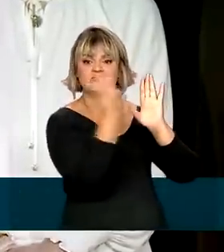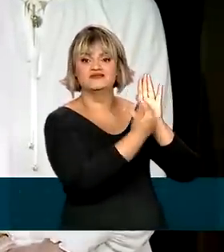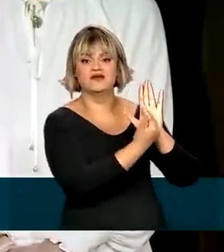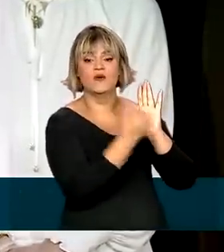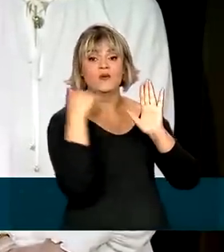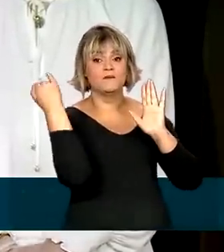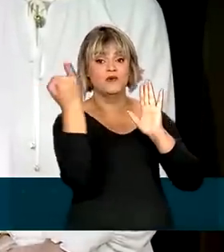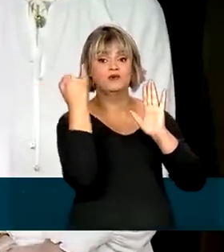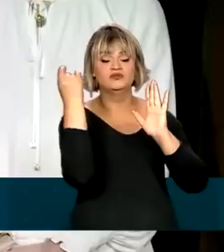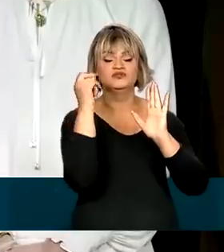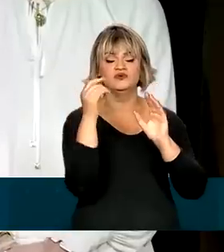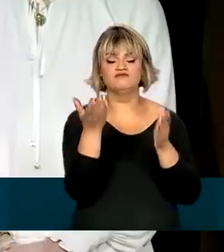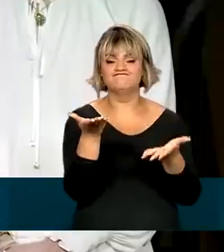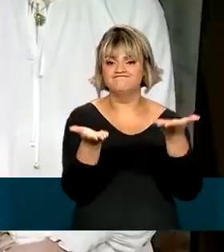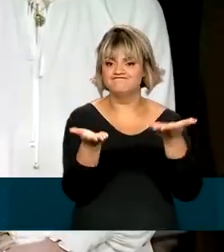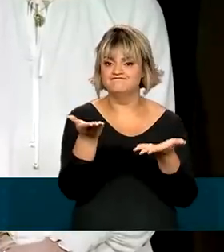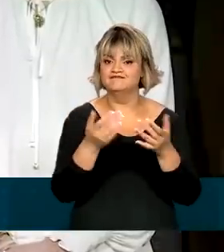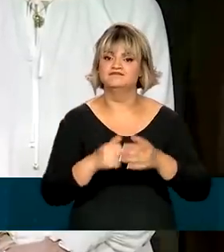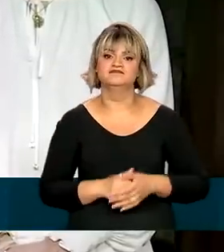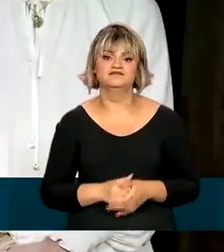é o balizamento,